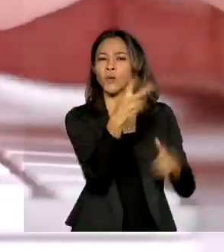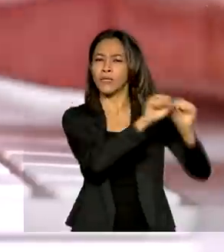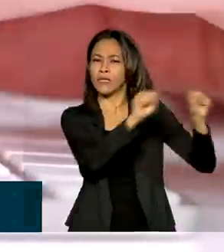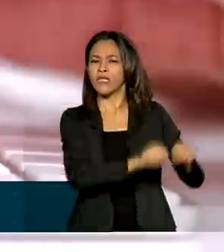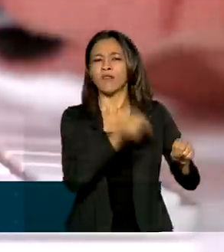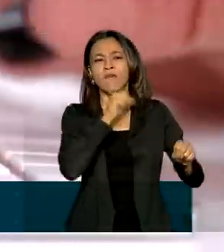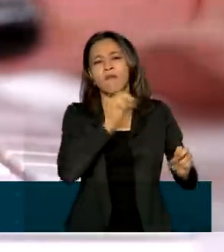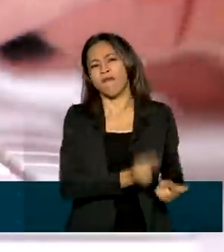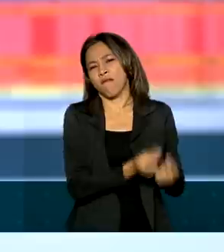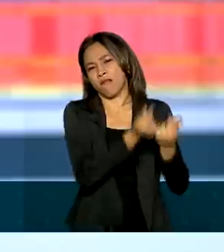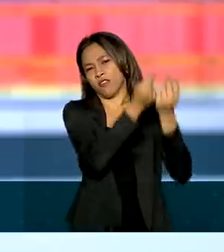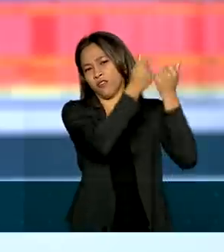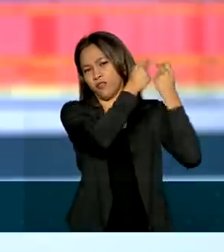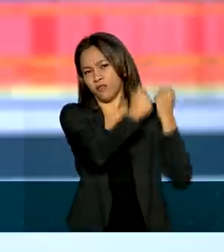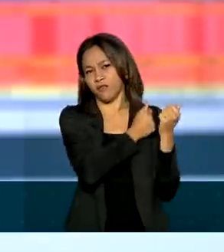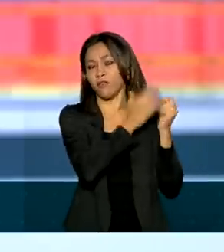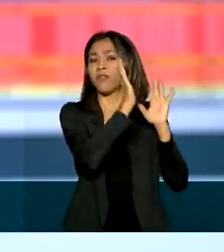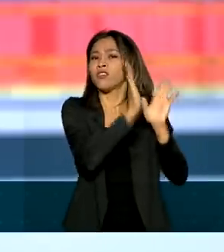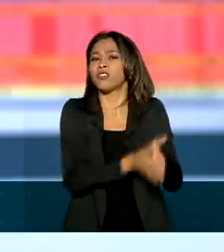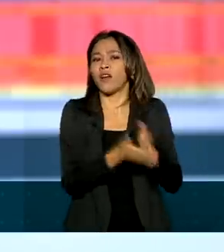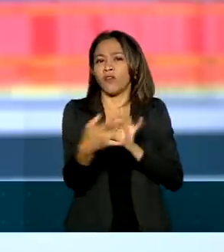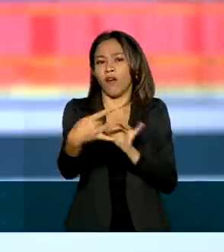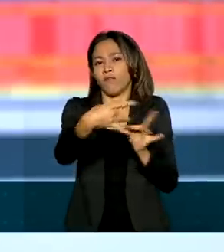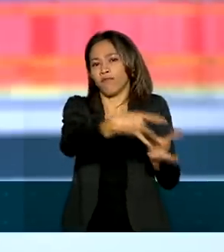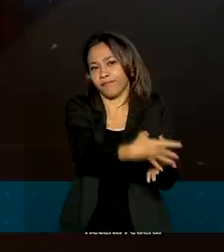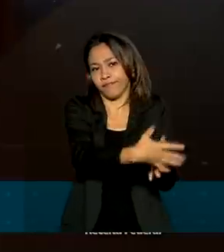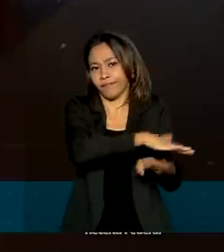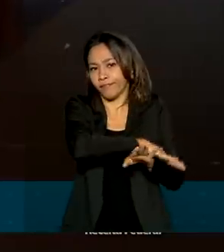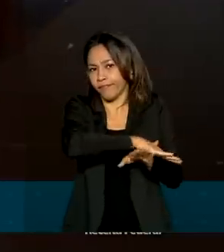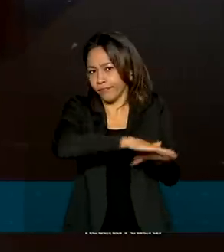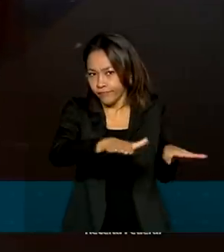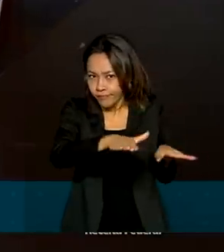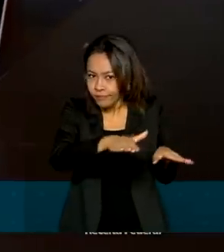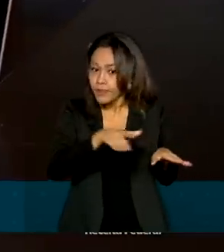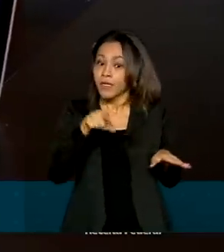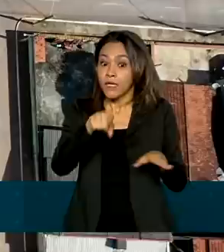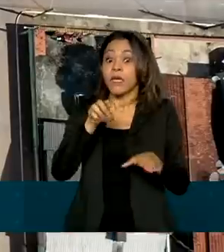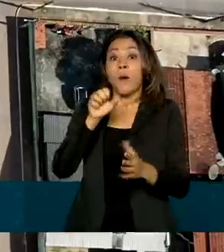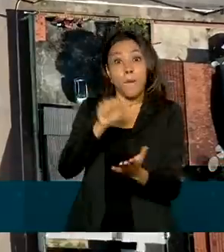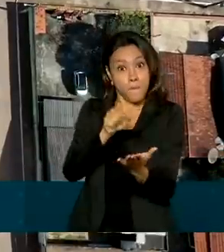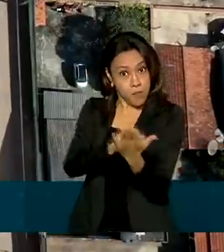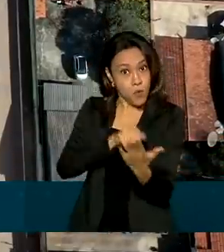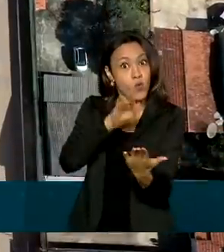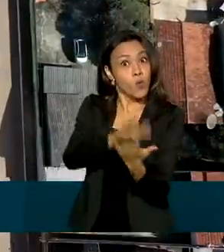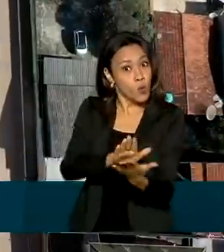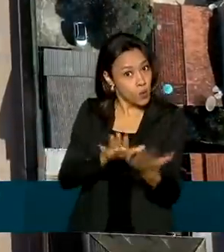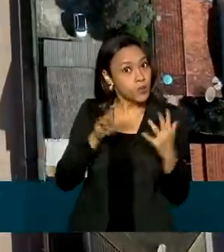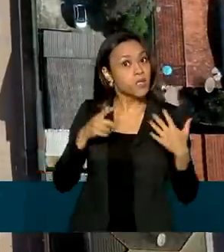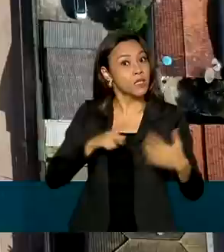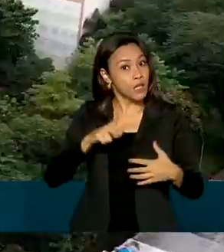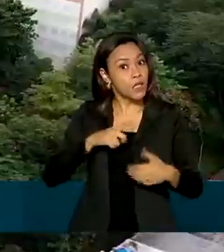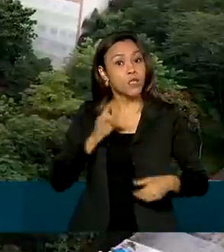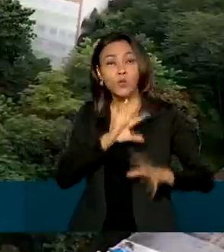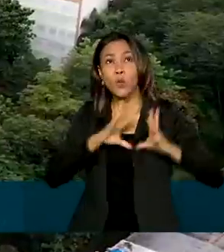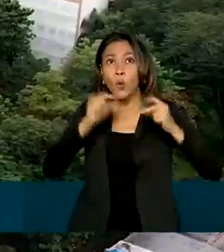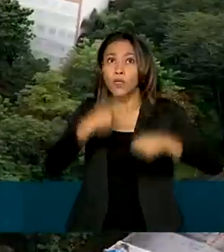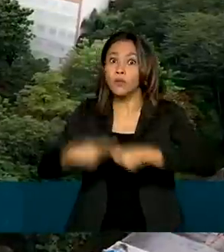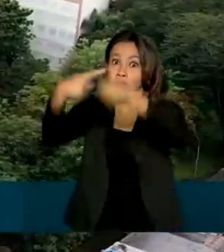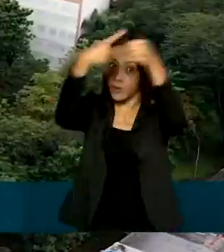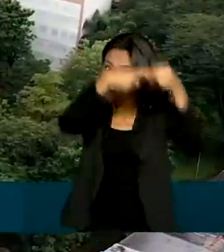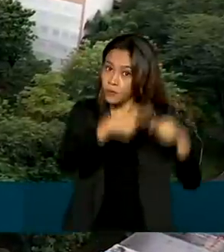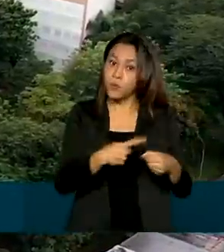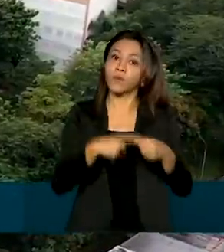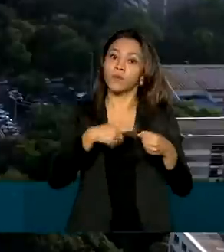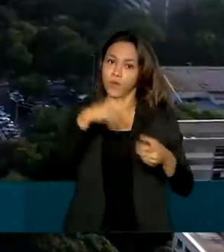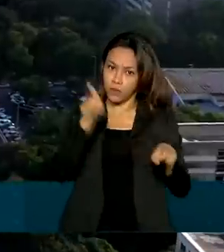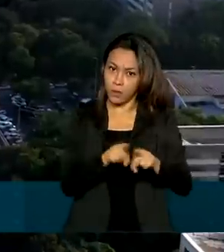antigos da Receita que já foram desativados. Sob pena de multa, todas as prefeituras e administrações regionais